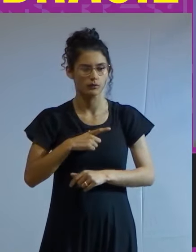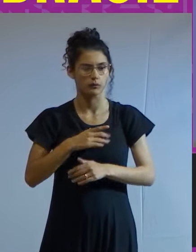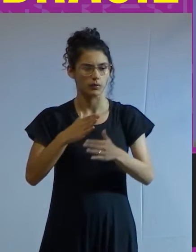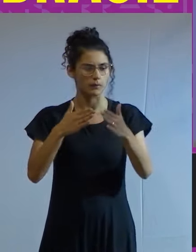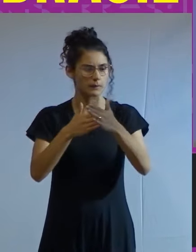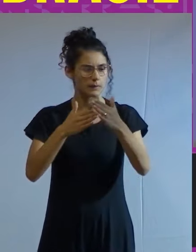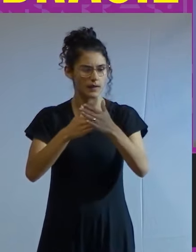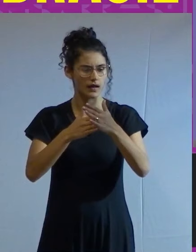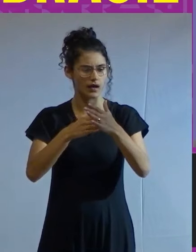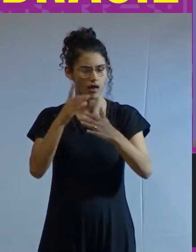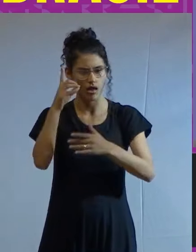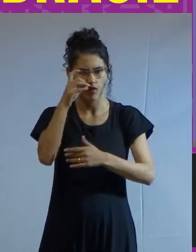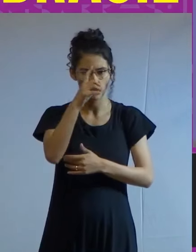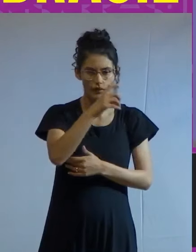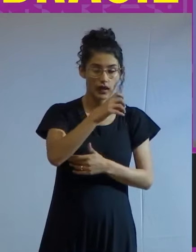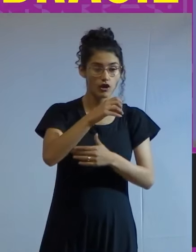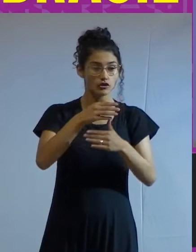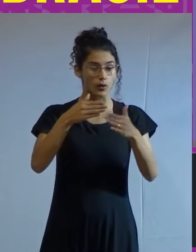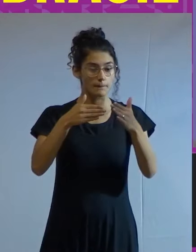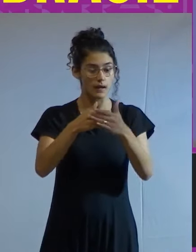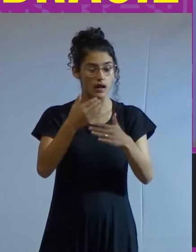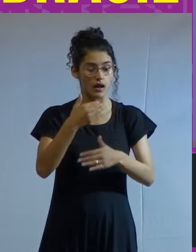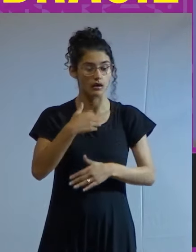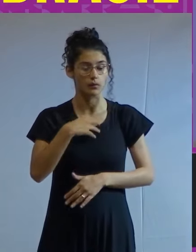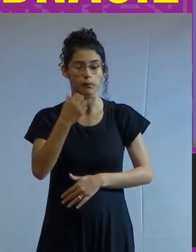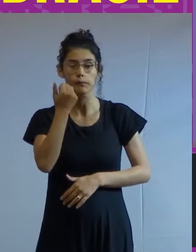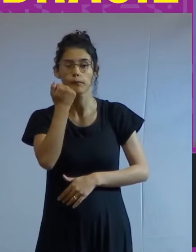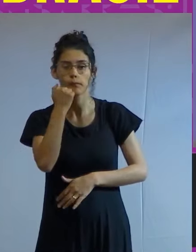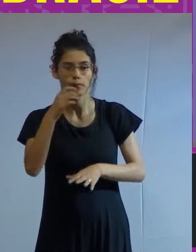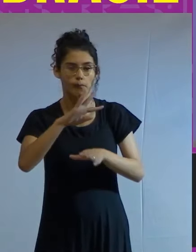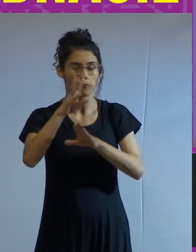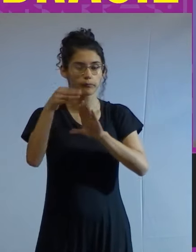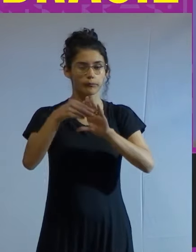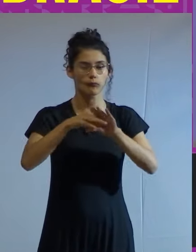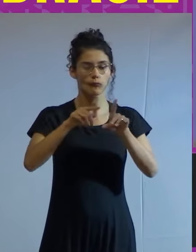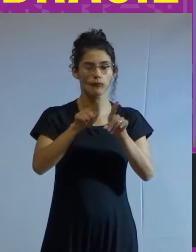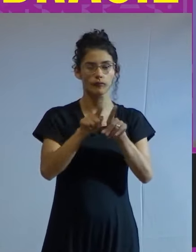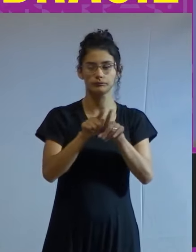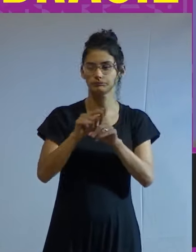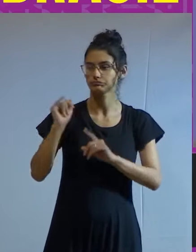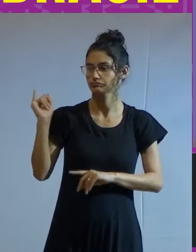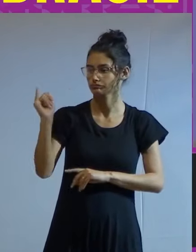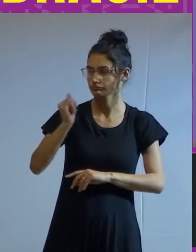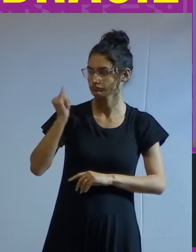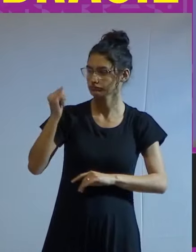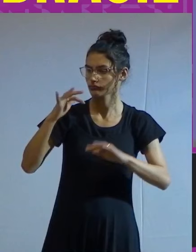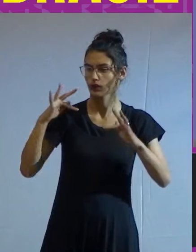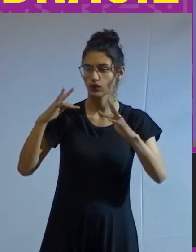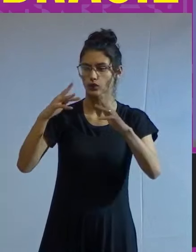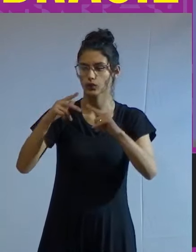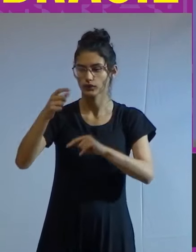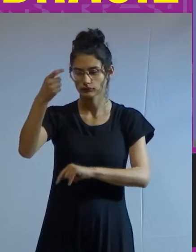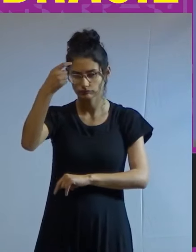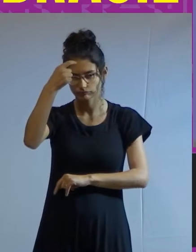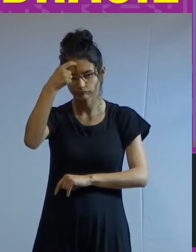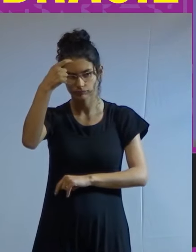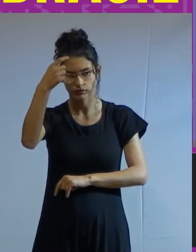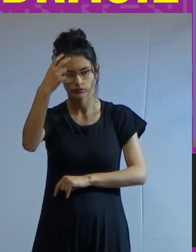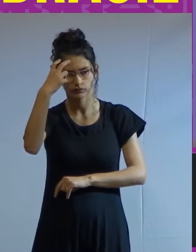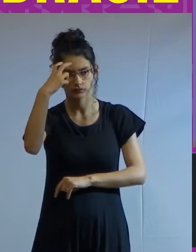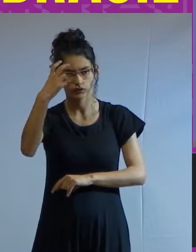Espírito. As portas da ciência, inteiramente francas a todas as inteligências.